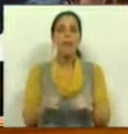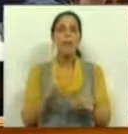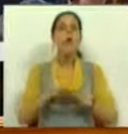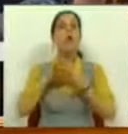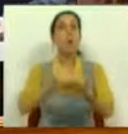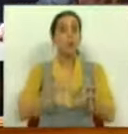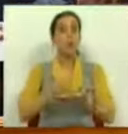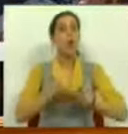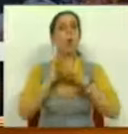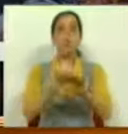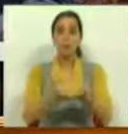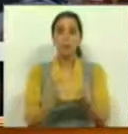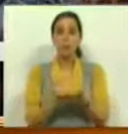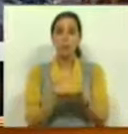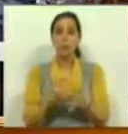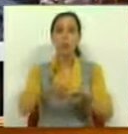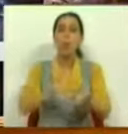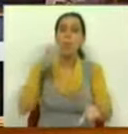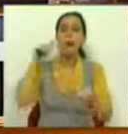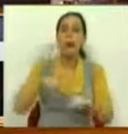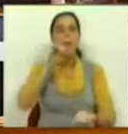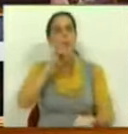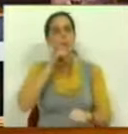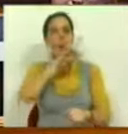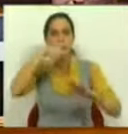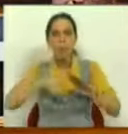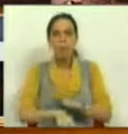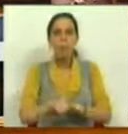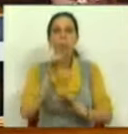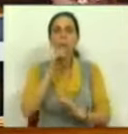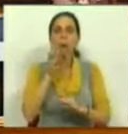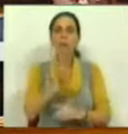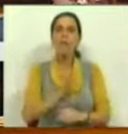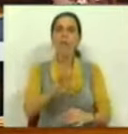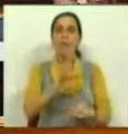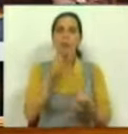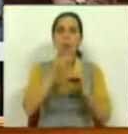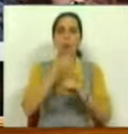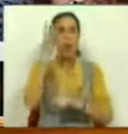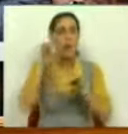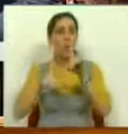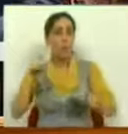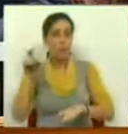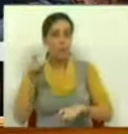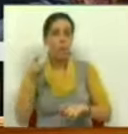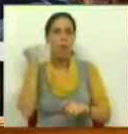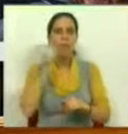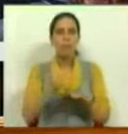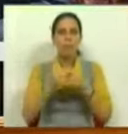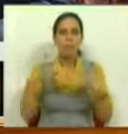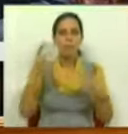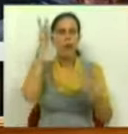contributos, contributos para que o Parlamento possa aprofundar os mecanismos de combate à corrupção e à